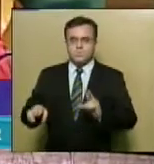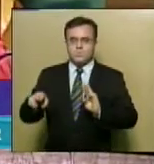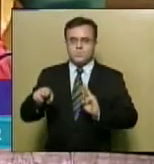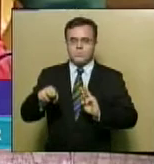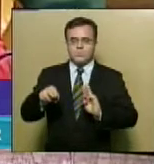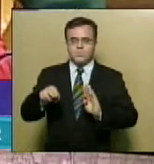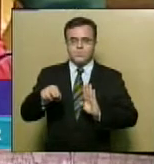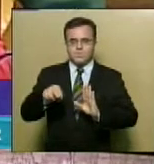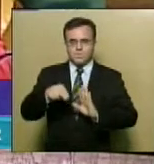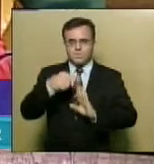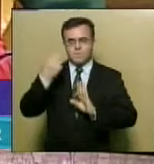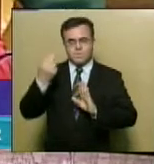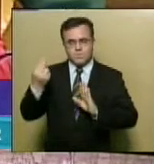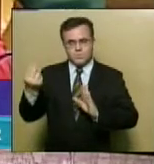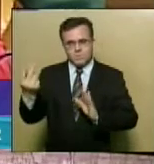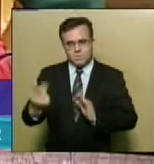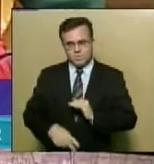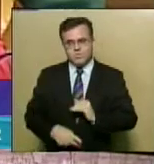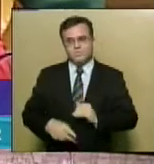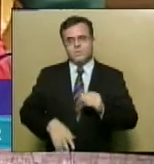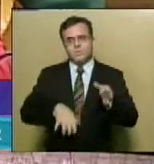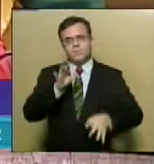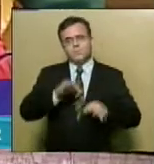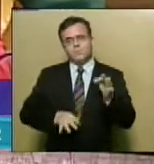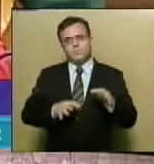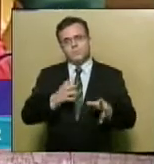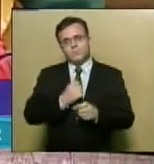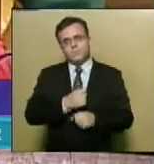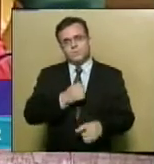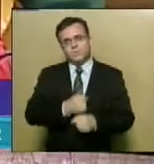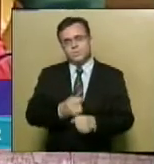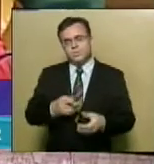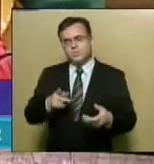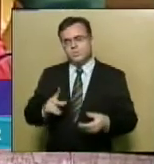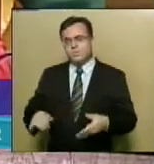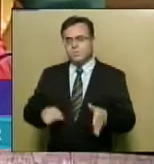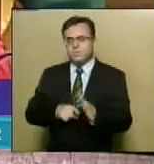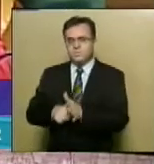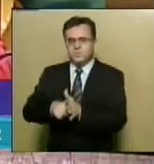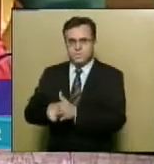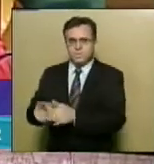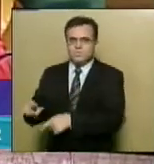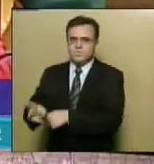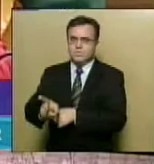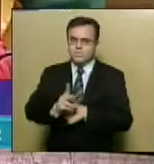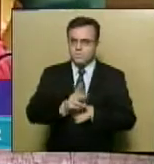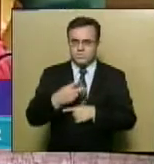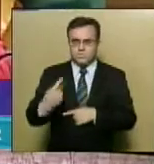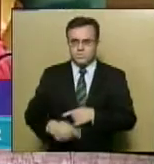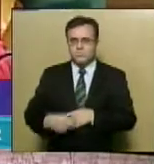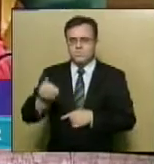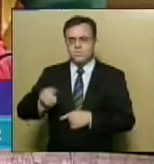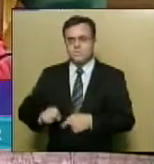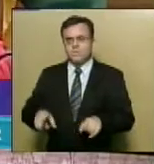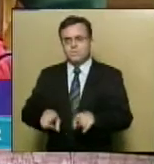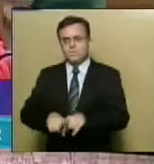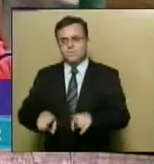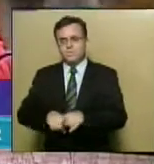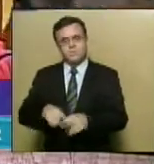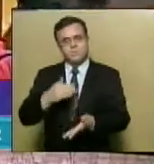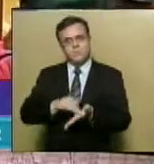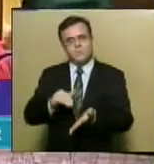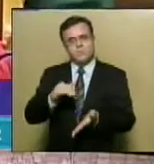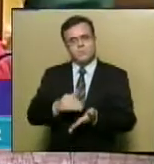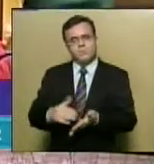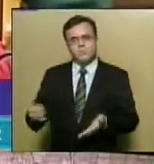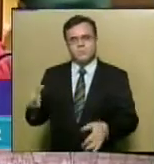no Tribunal de Contas do Estado de Sergipe, que amplia a fiscalização na área da saúde pública em todos os municípios do Estado de Sergipe, como também da Secretaria